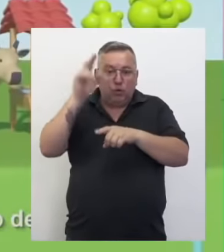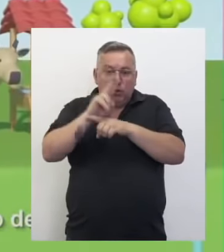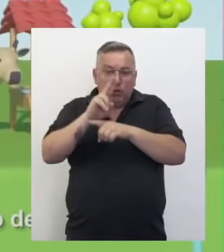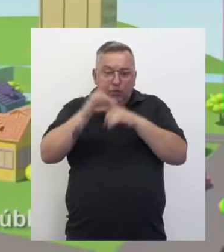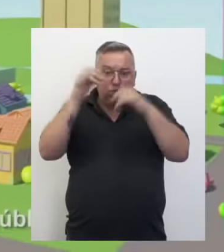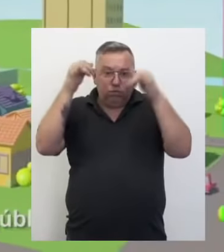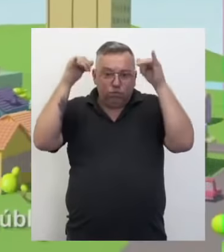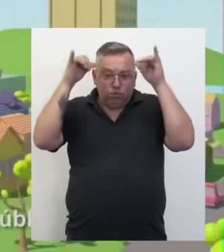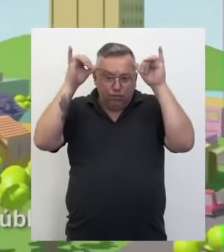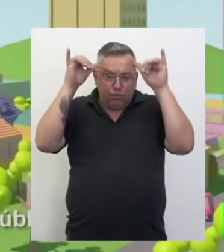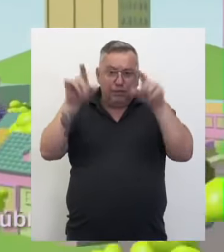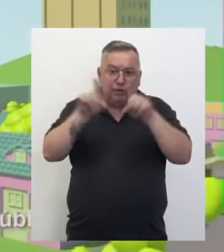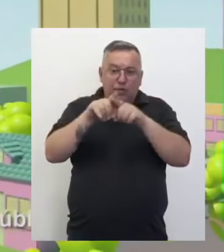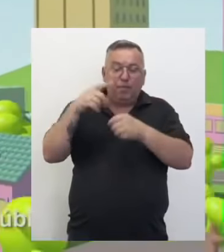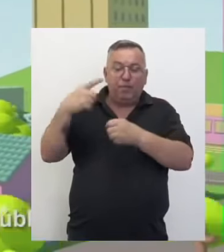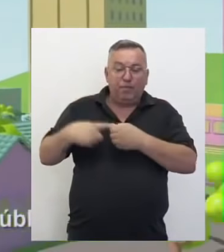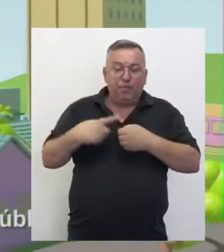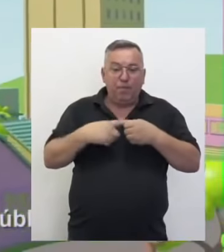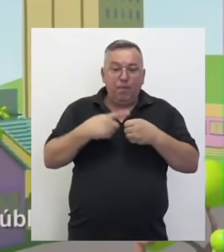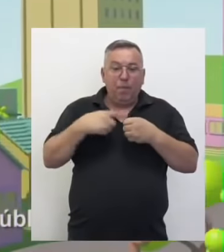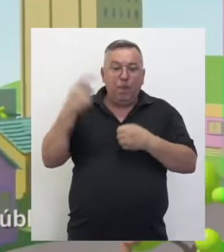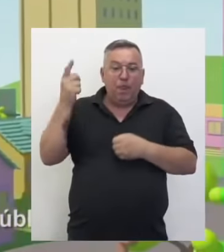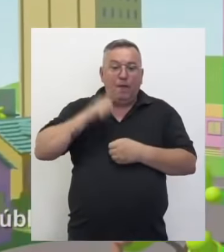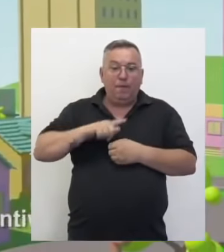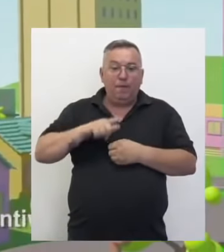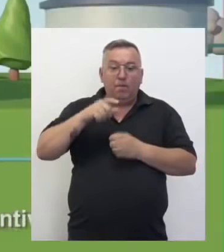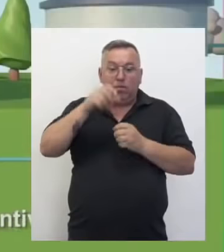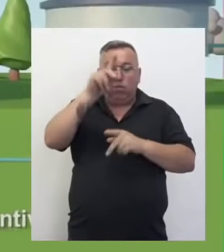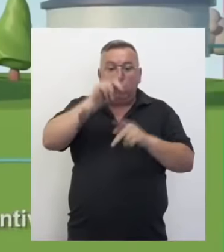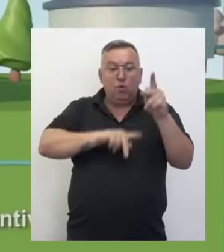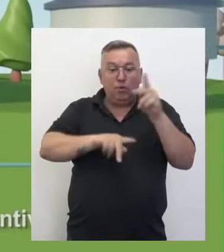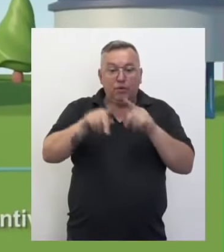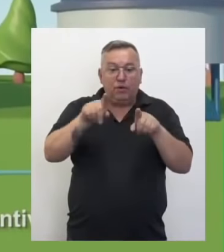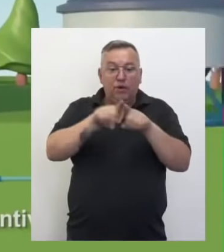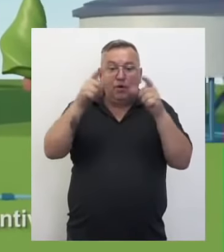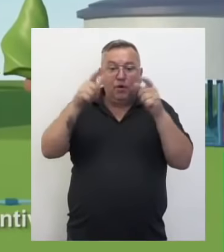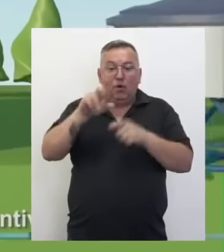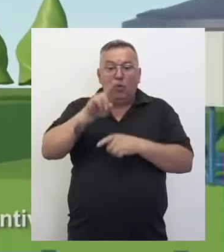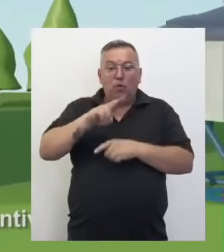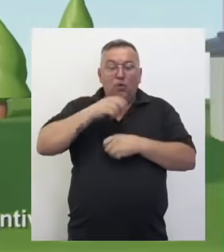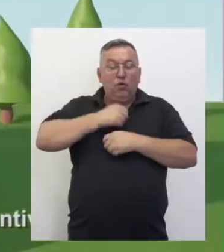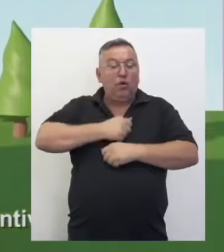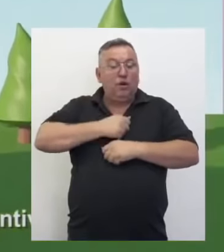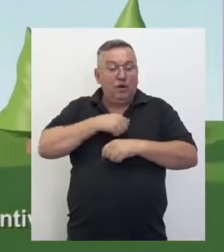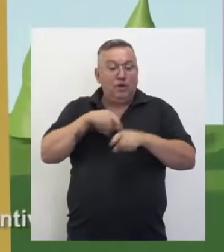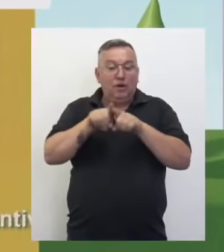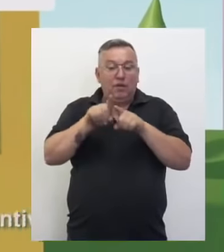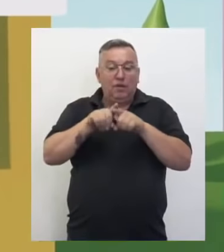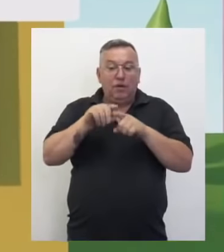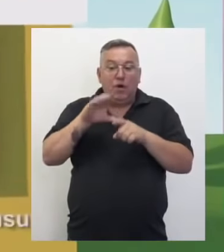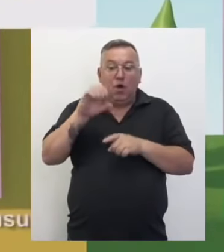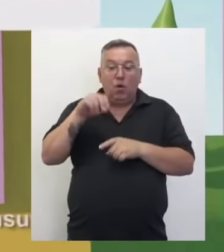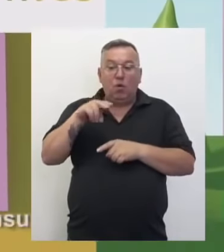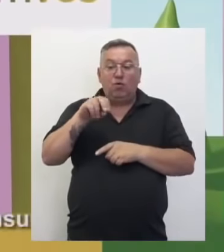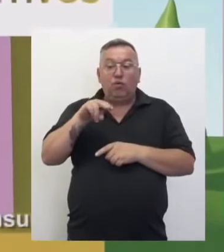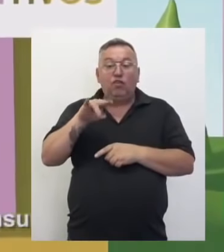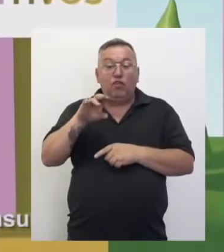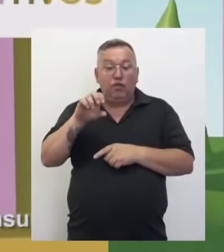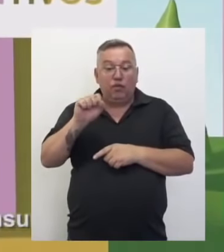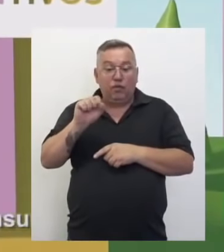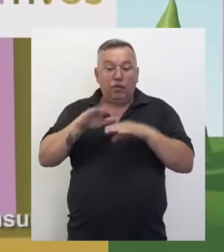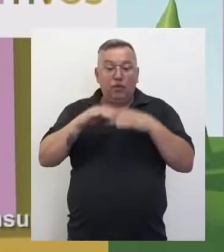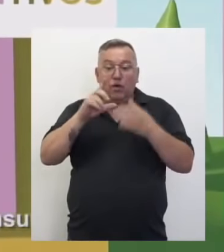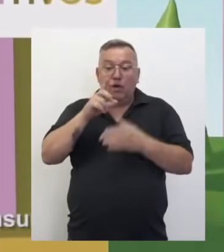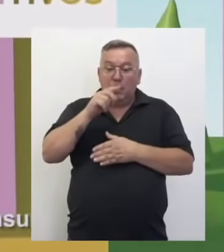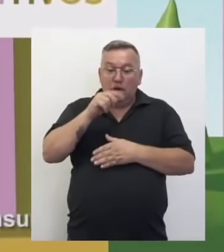animais e as cidades para o abastecimento público, entre outros usos chamados consultivos, quando a água